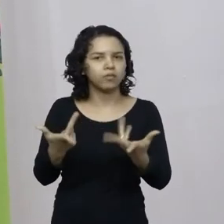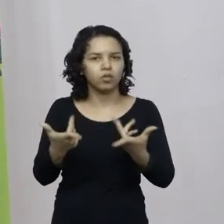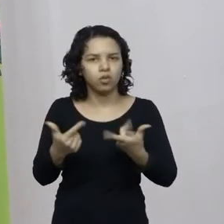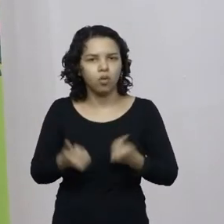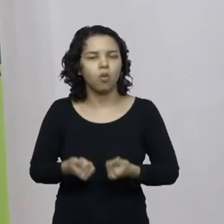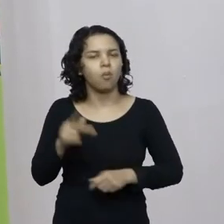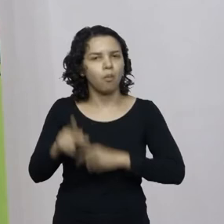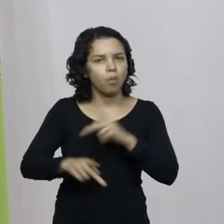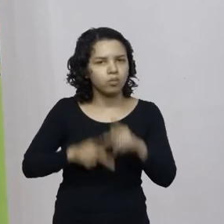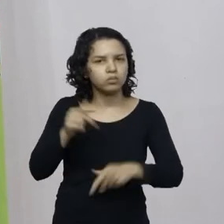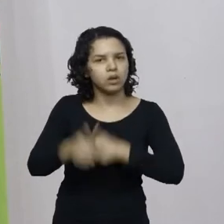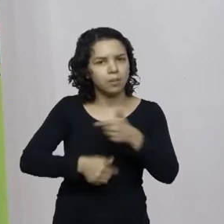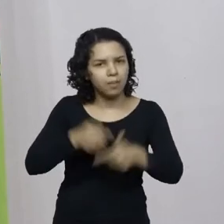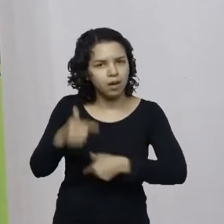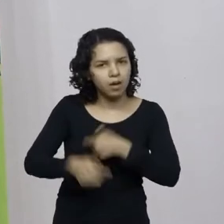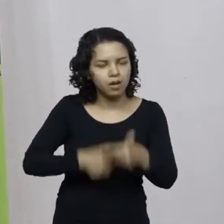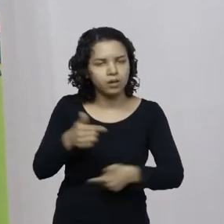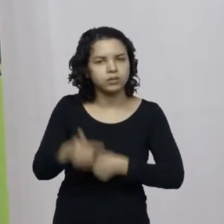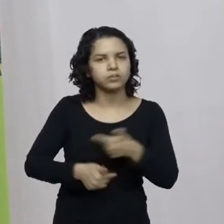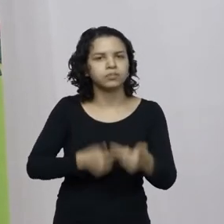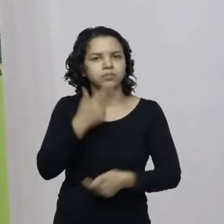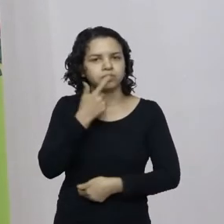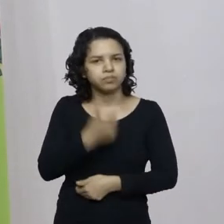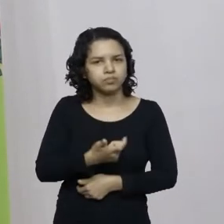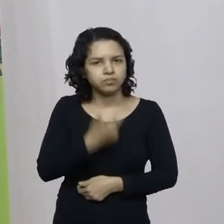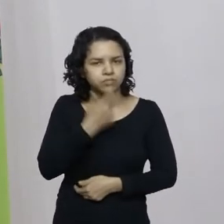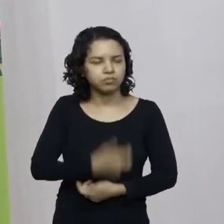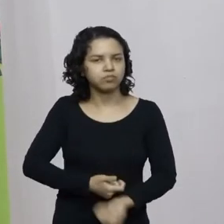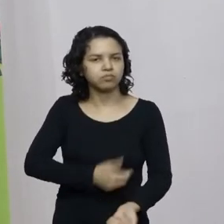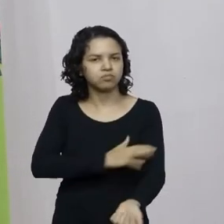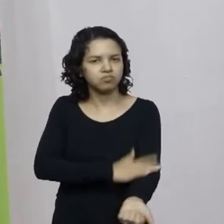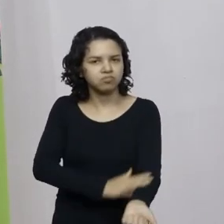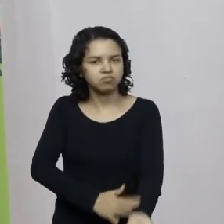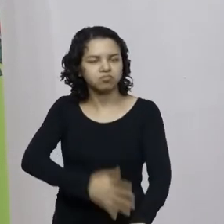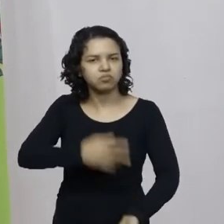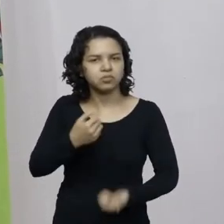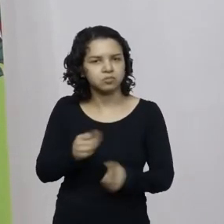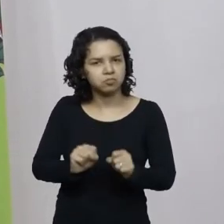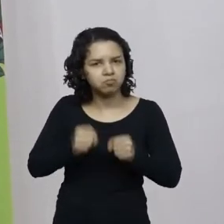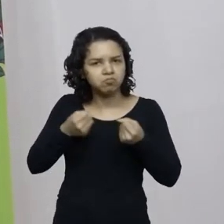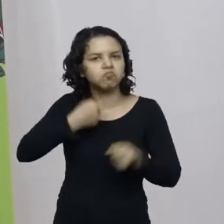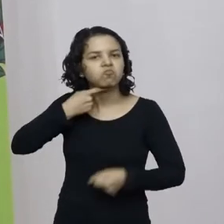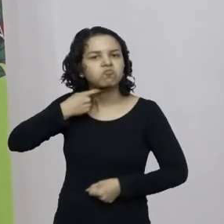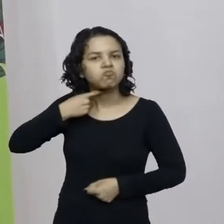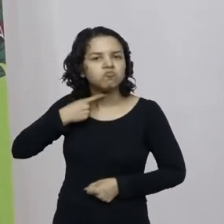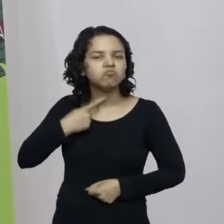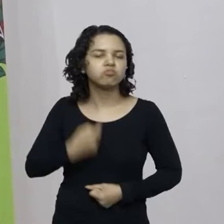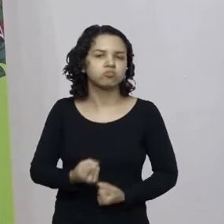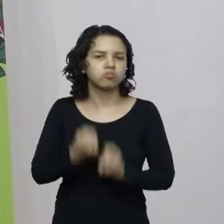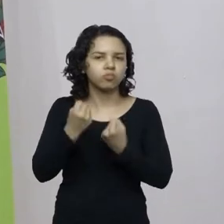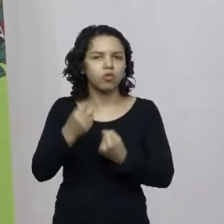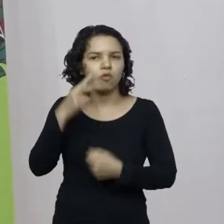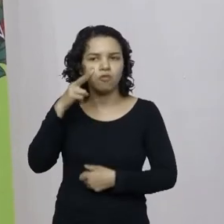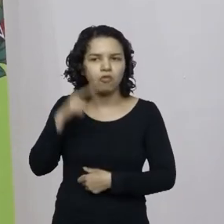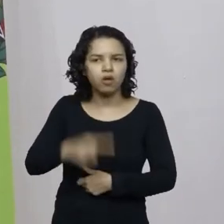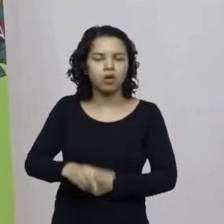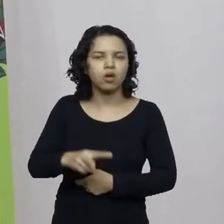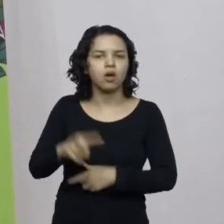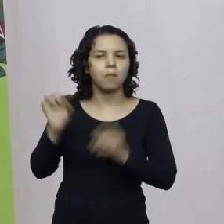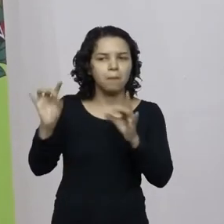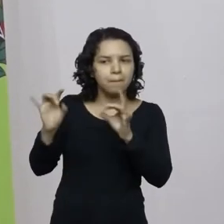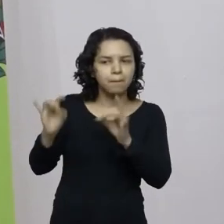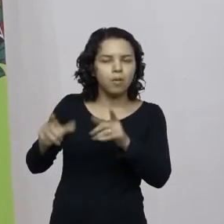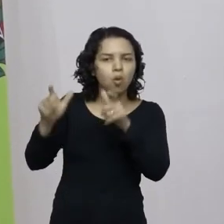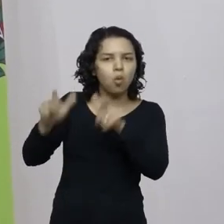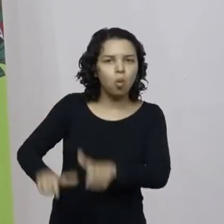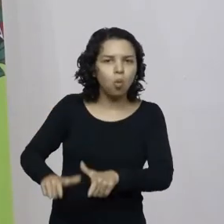trabalhador o povo tem sangue no olho mesmo eles são eles enxergam oportunidade onde outros não enxergam